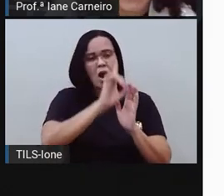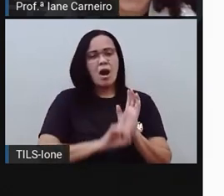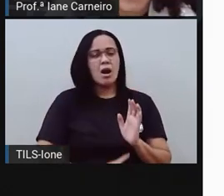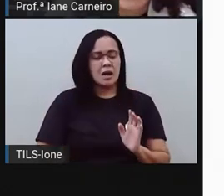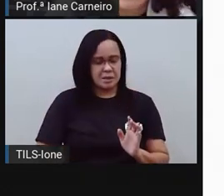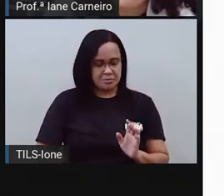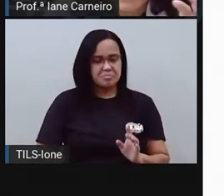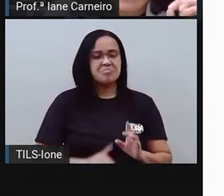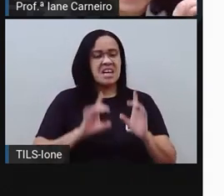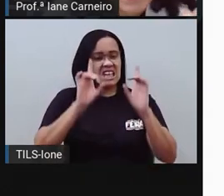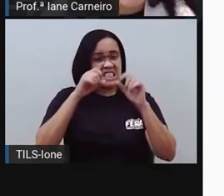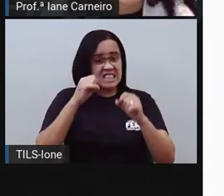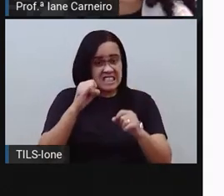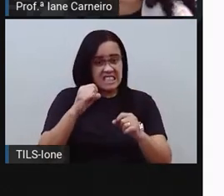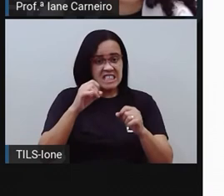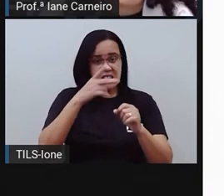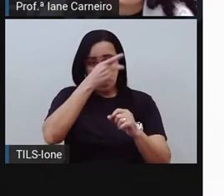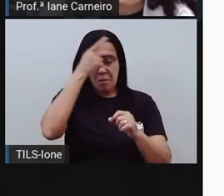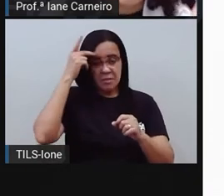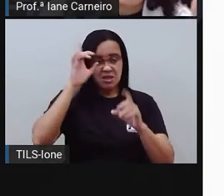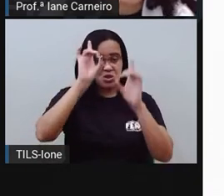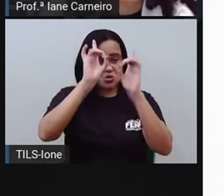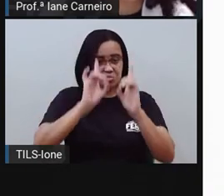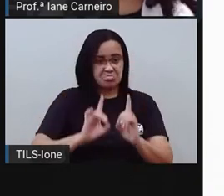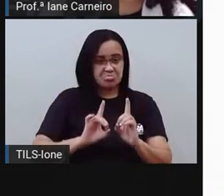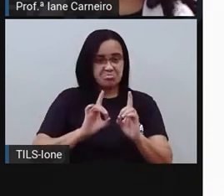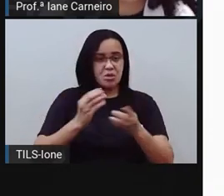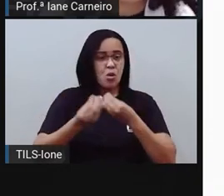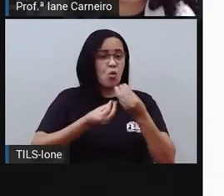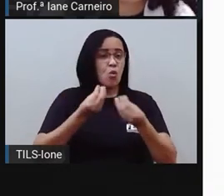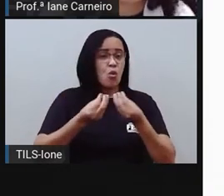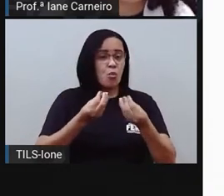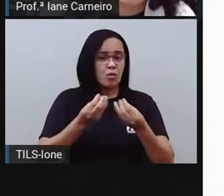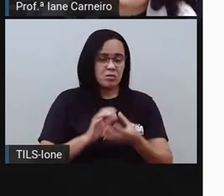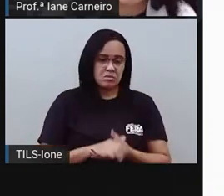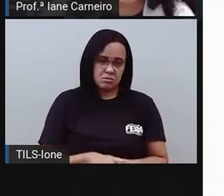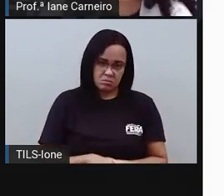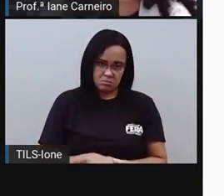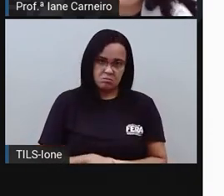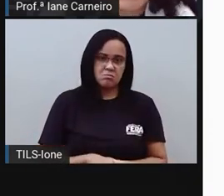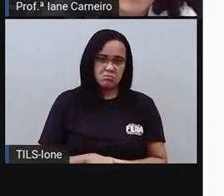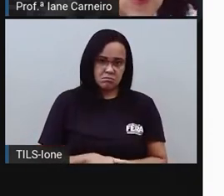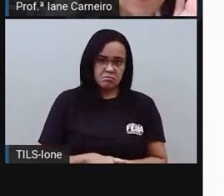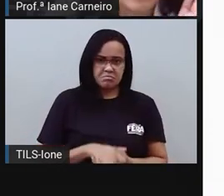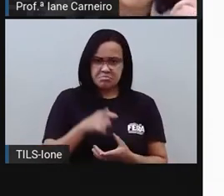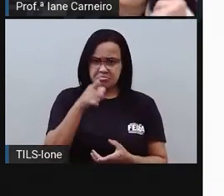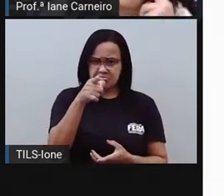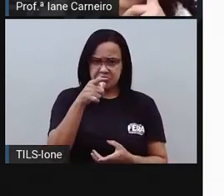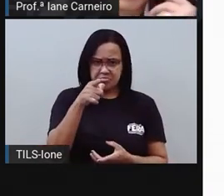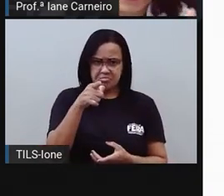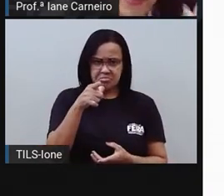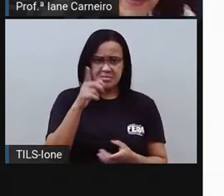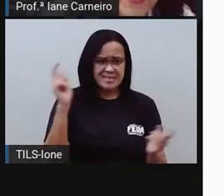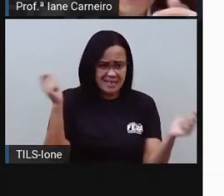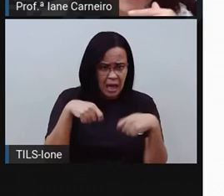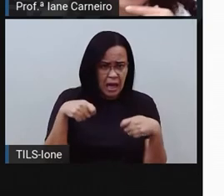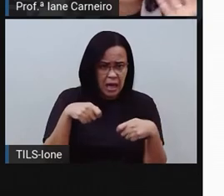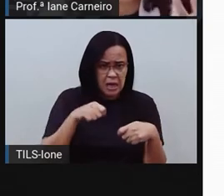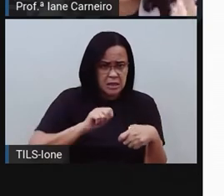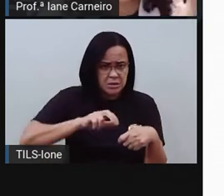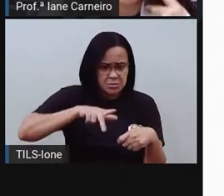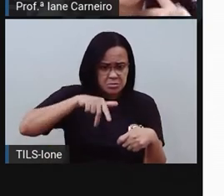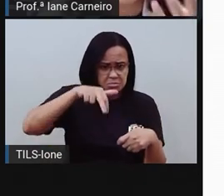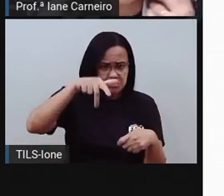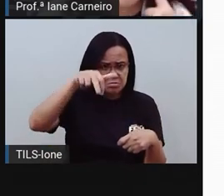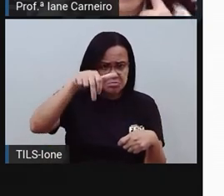preconceito está aqui na escada, né? Como é que você quer que uma pessoa que é cadeirante suba na... Entre no lugar,